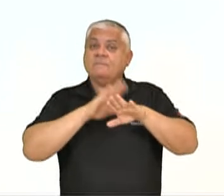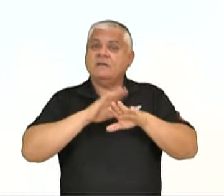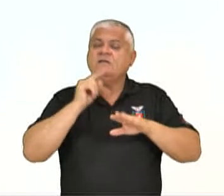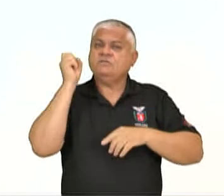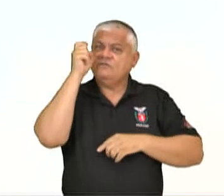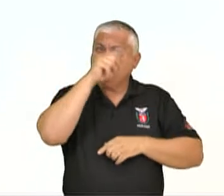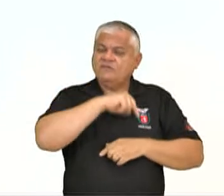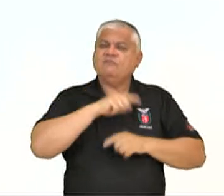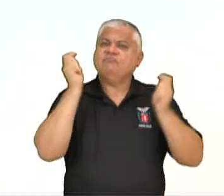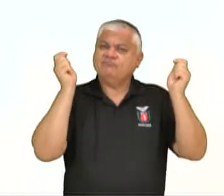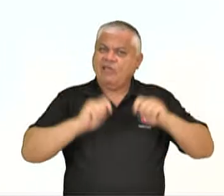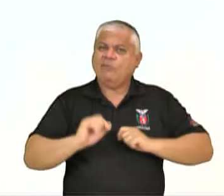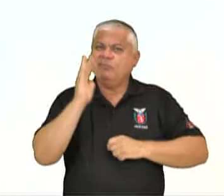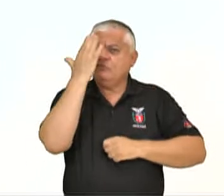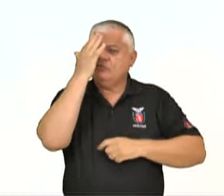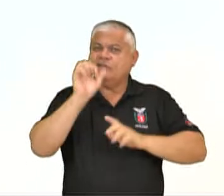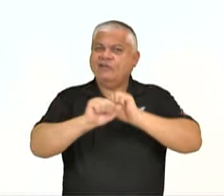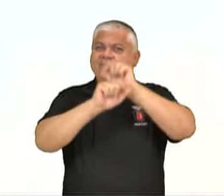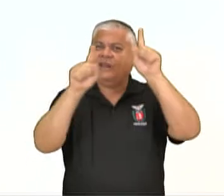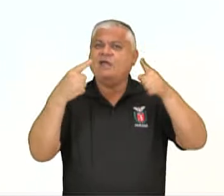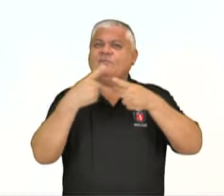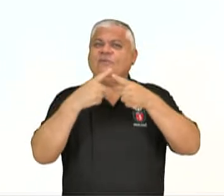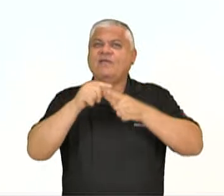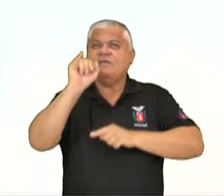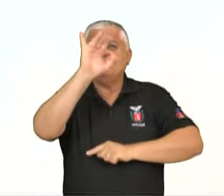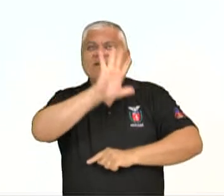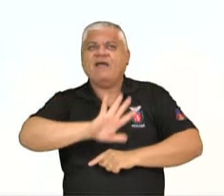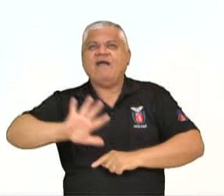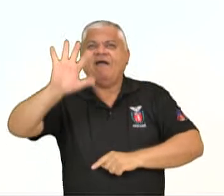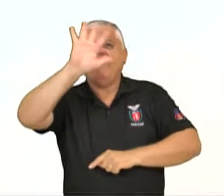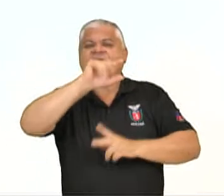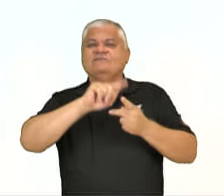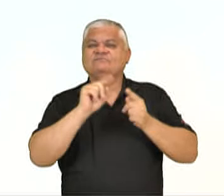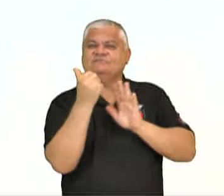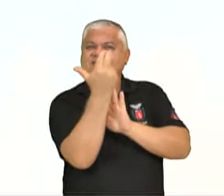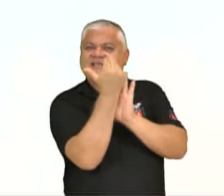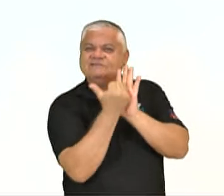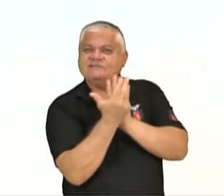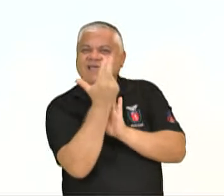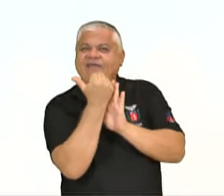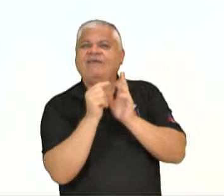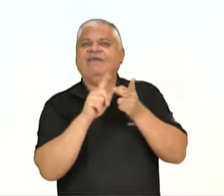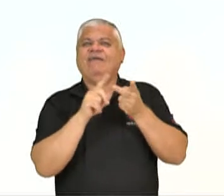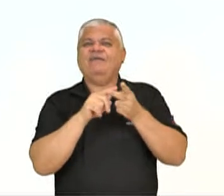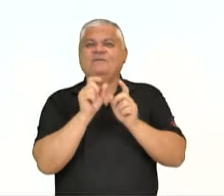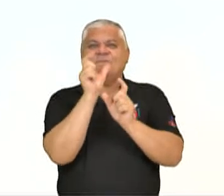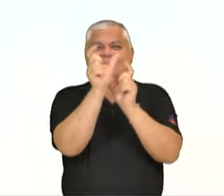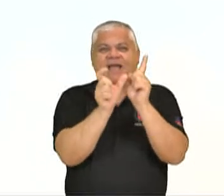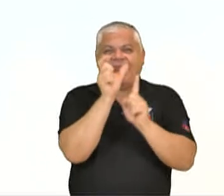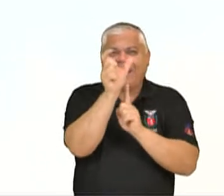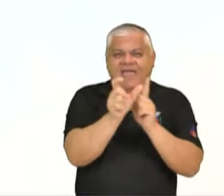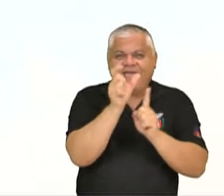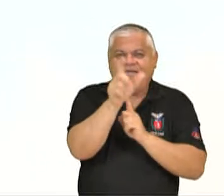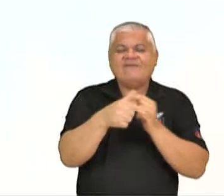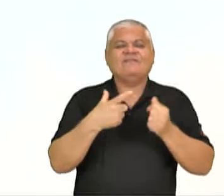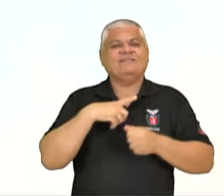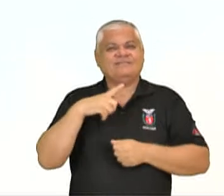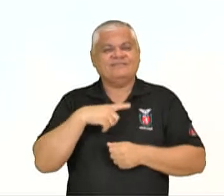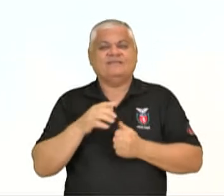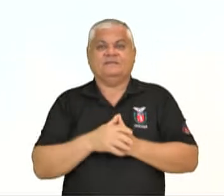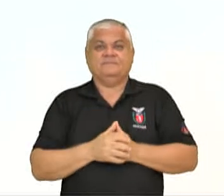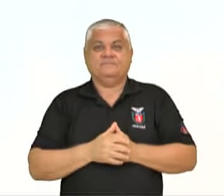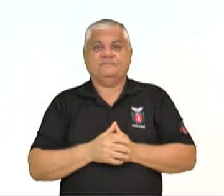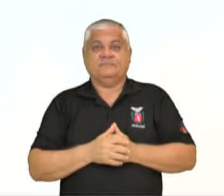incluir textos e imagens na sua elaboração, como ilustrações, gráficos e ícones. Pensando em níveis científicos,